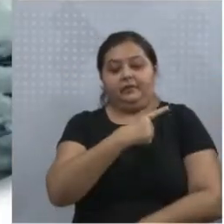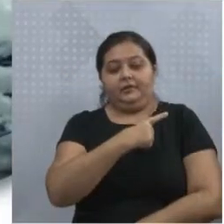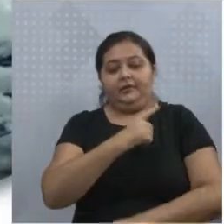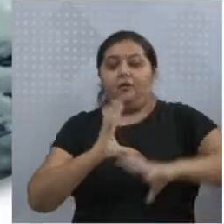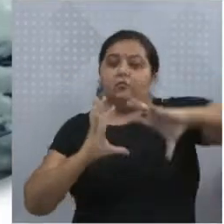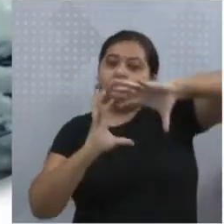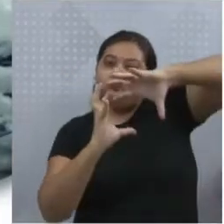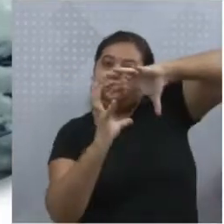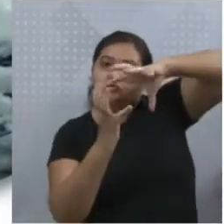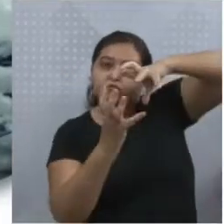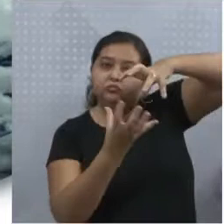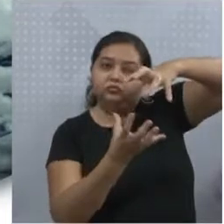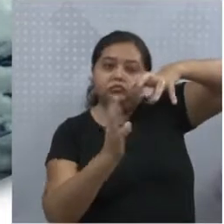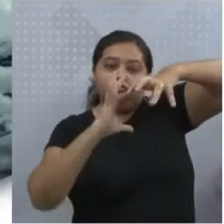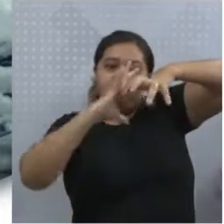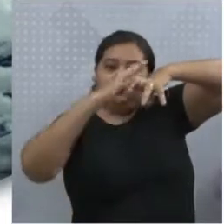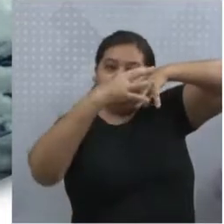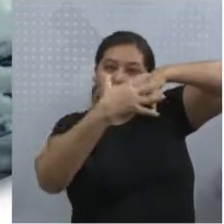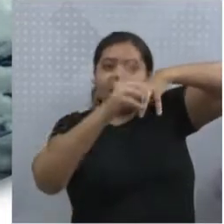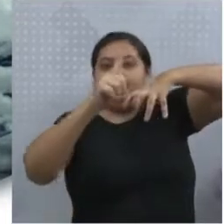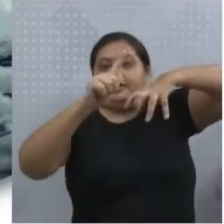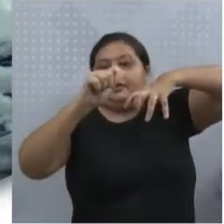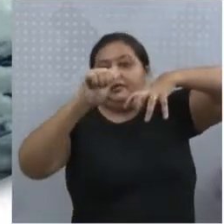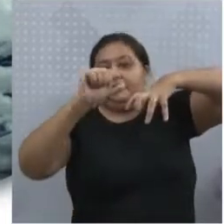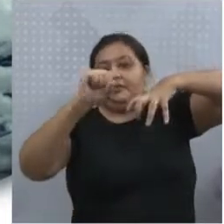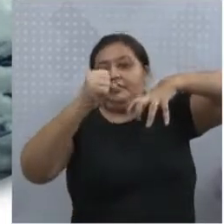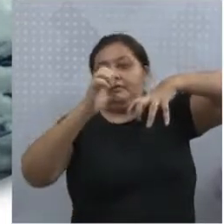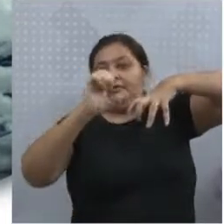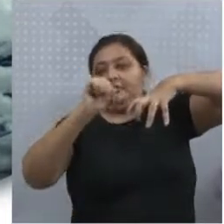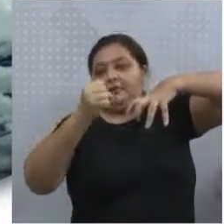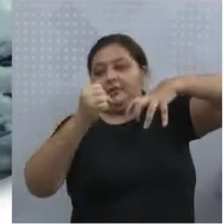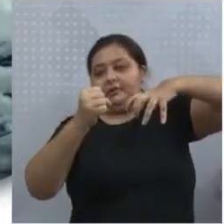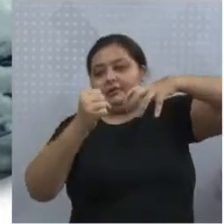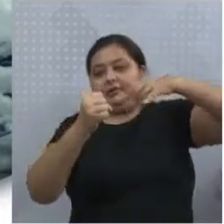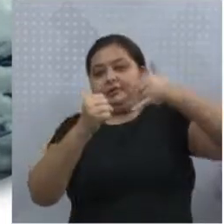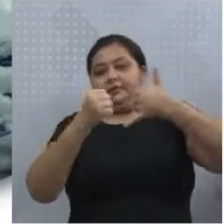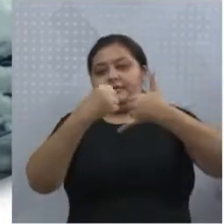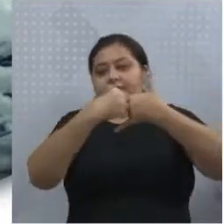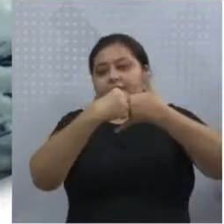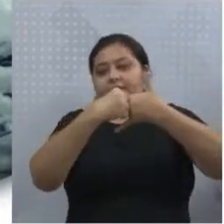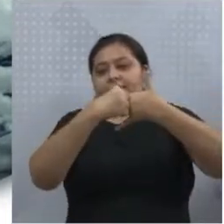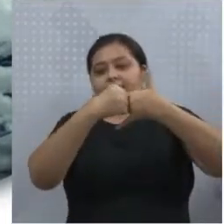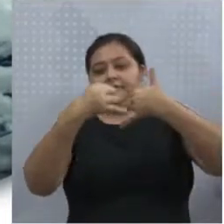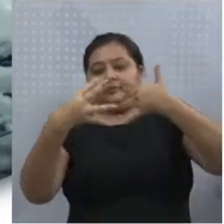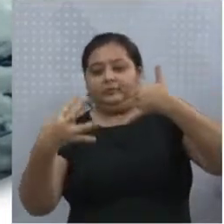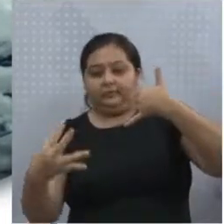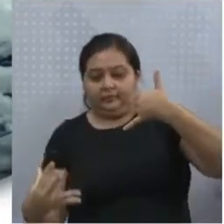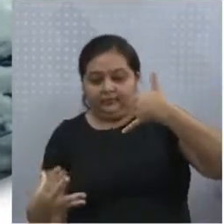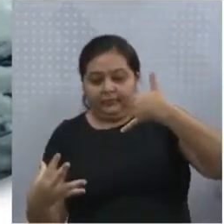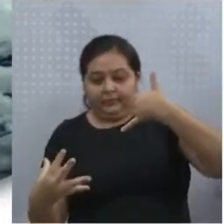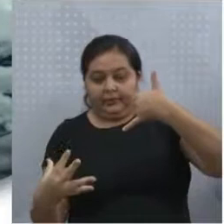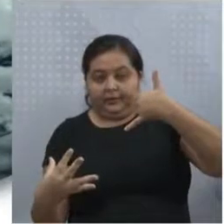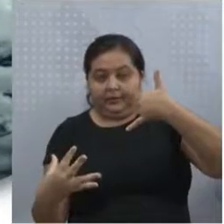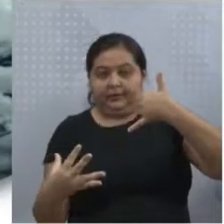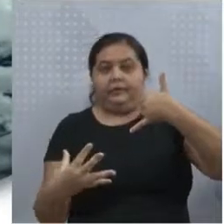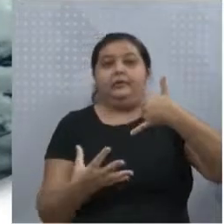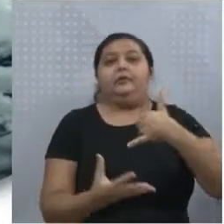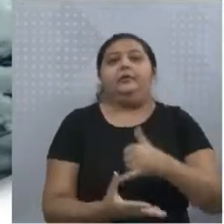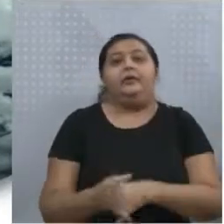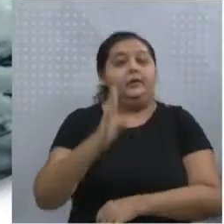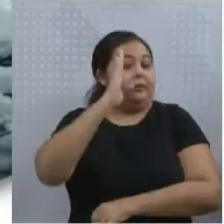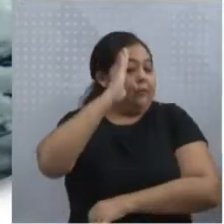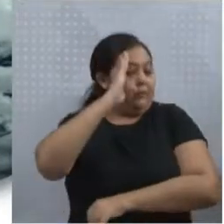região aqui é composta por gases. Temos oxigênio, dióxido de carbono e nitrogênio. São os principais gases,